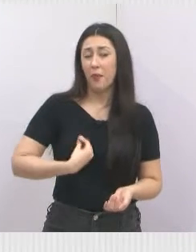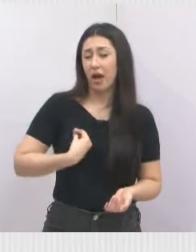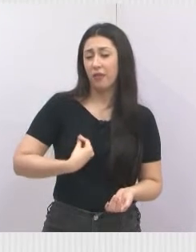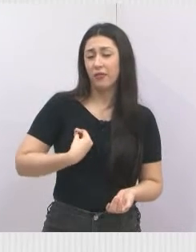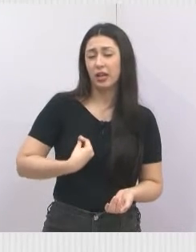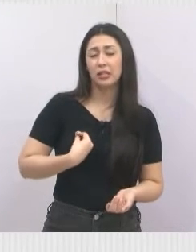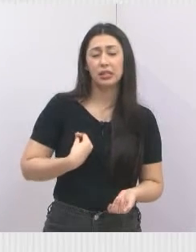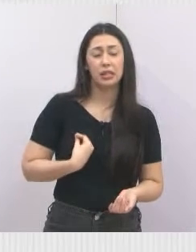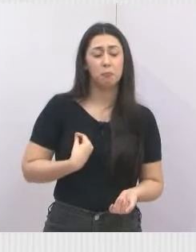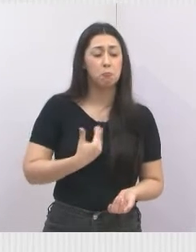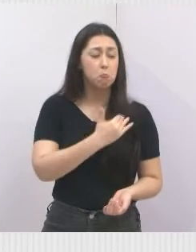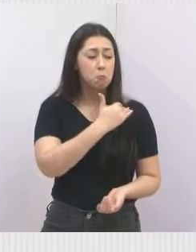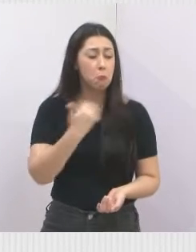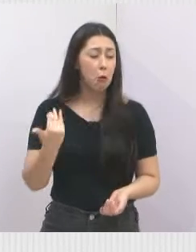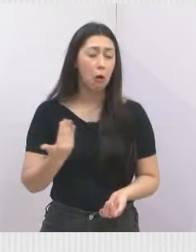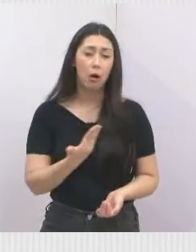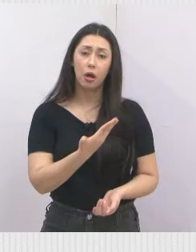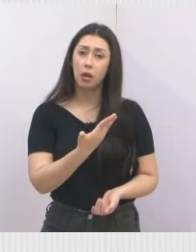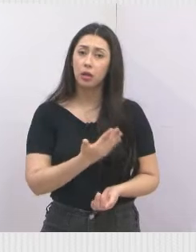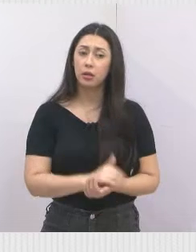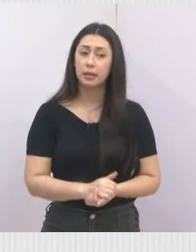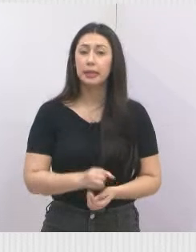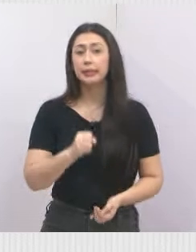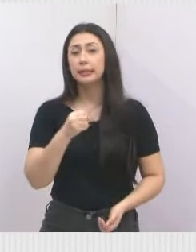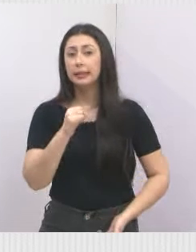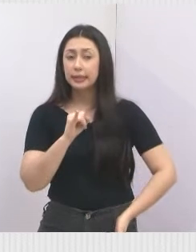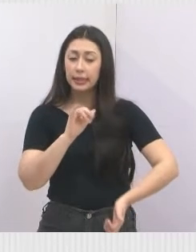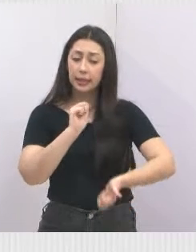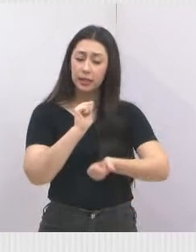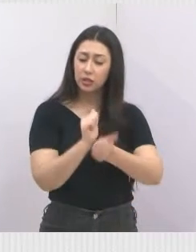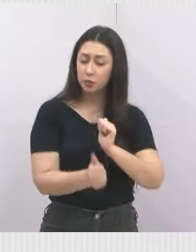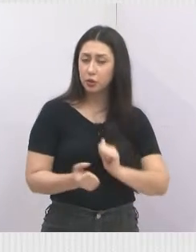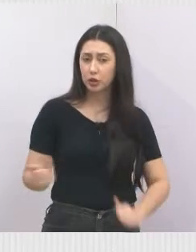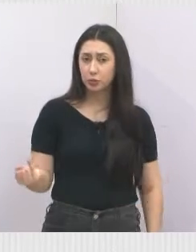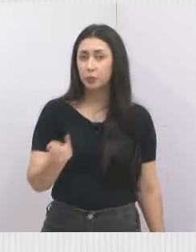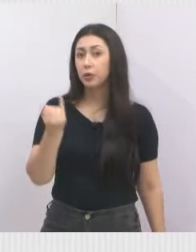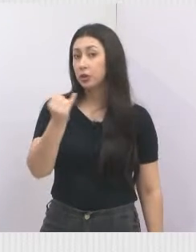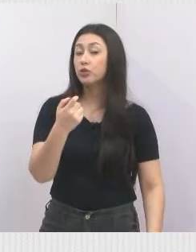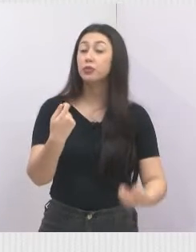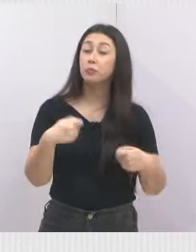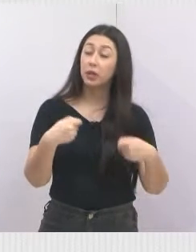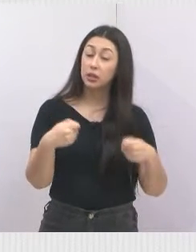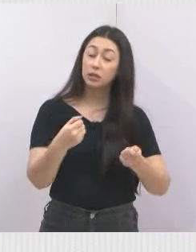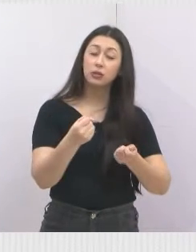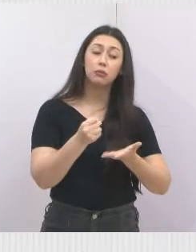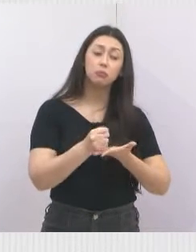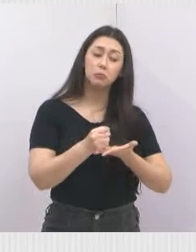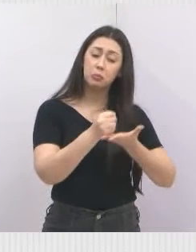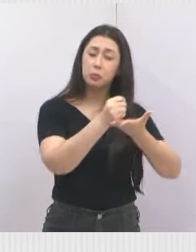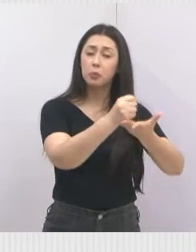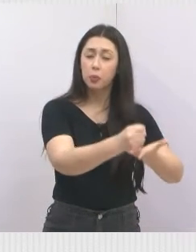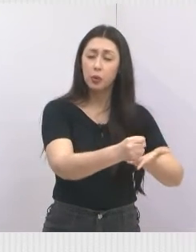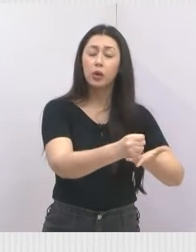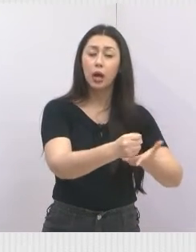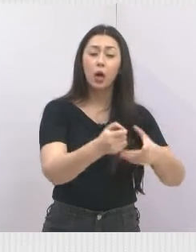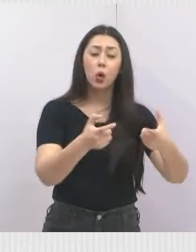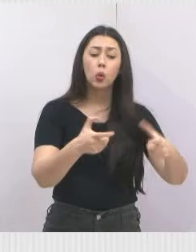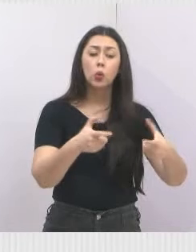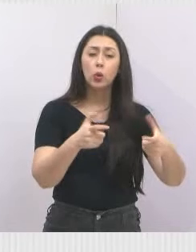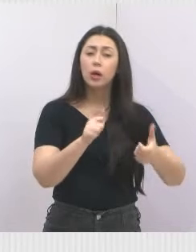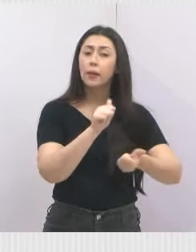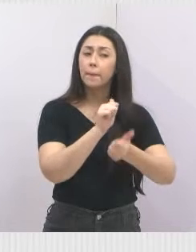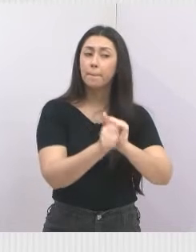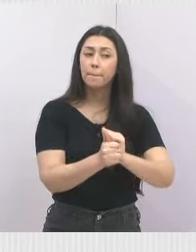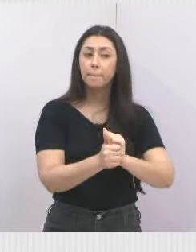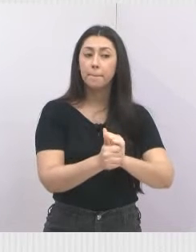cabeça? Então, se as atividades esportivas é importante, temos que ter também os órgãos prontos para receber atividades esportivas.